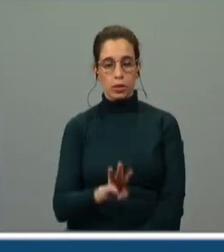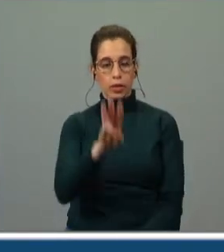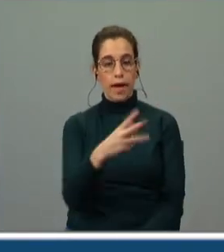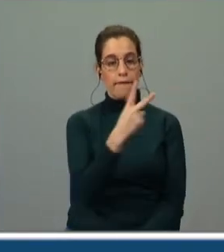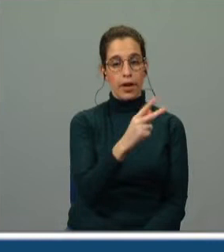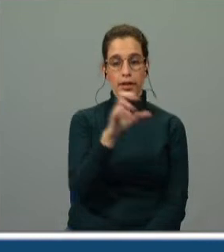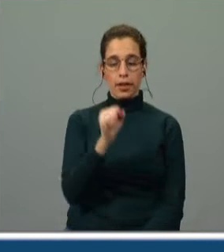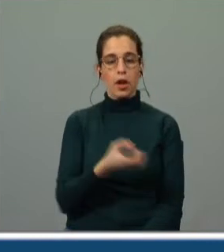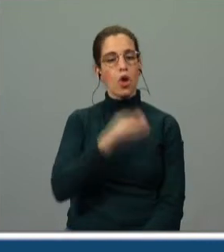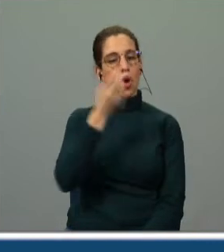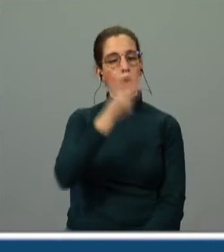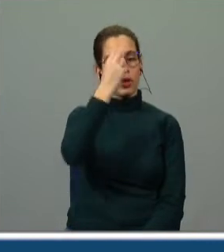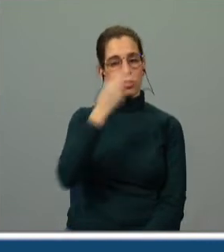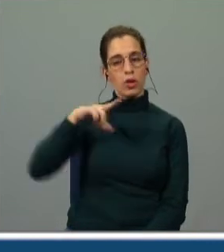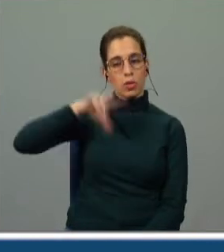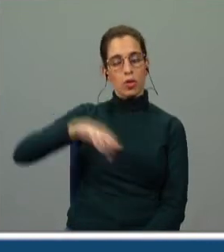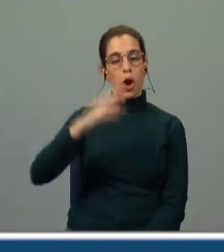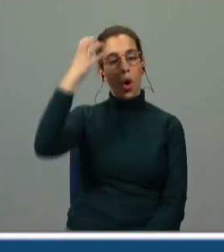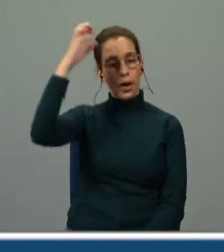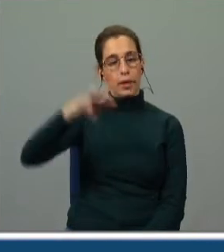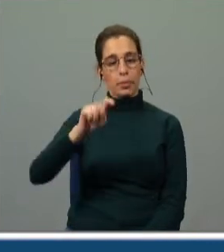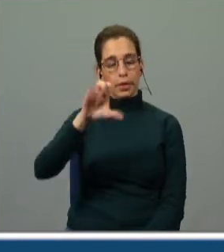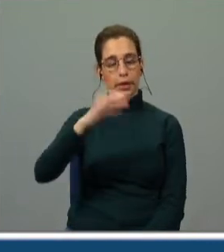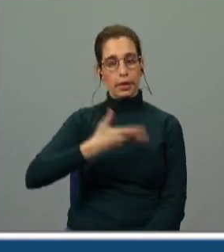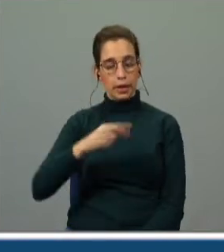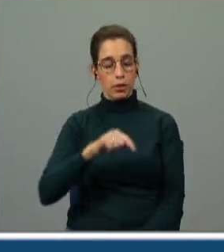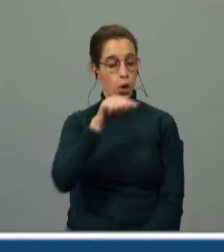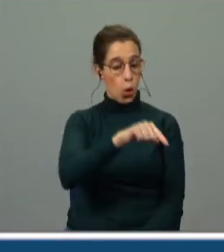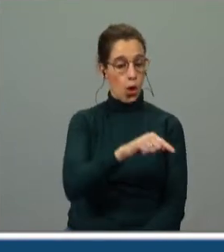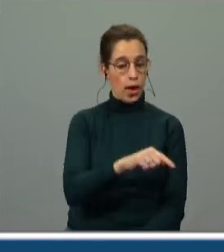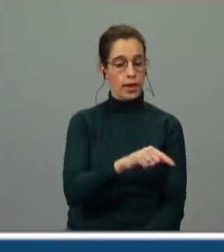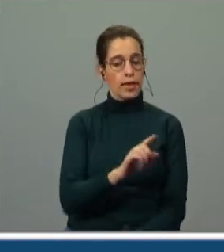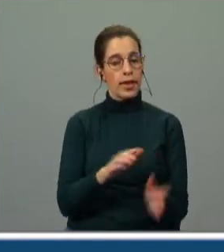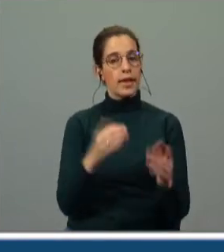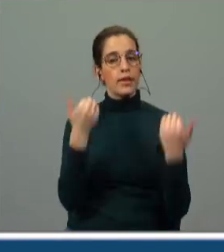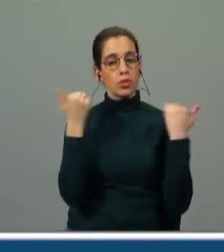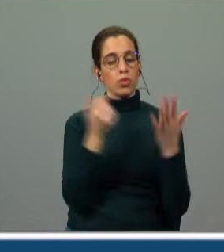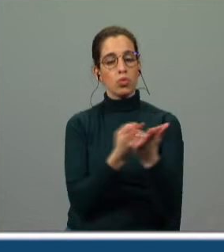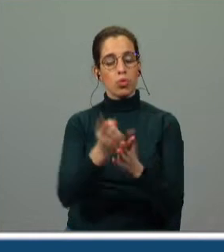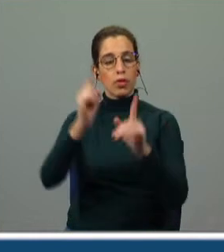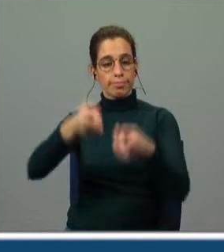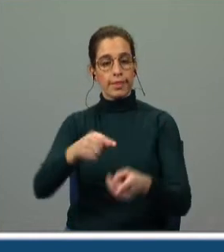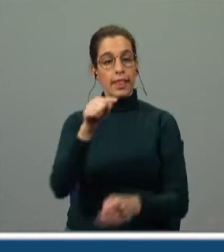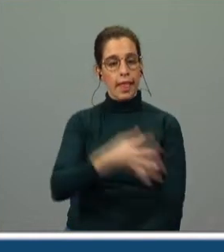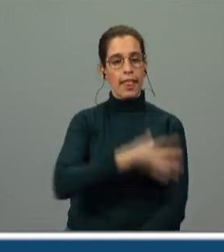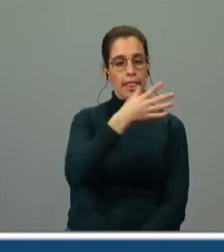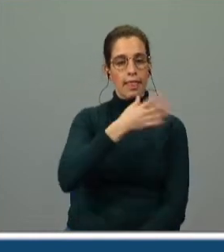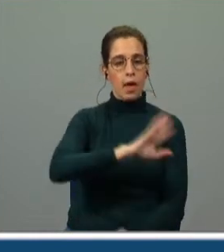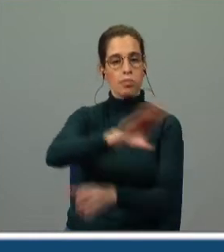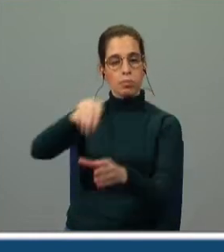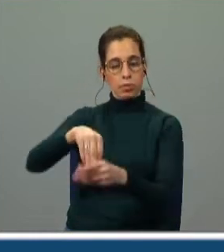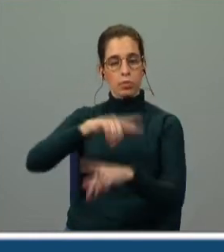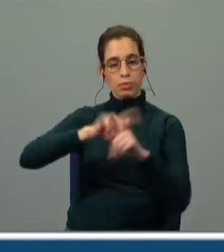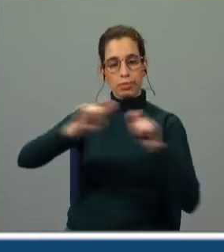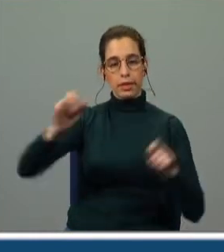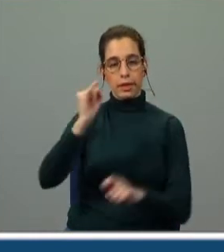Vasco da Gama conta a história de Portugal ao rei de Melindo. Foi com essa informação no mapa que nós começámos. Dessa narrativa consta o episódio de Inês